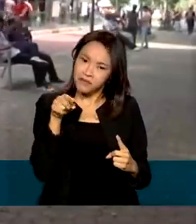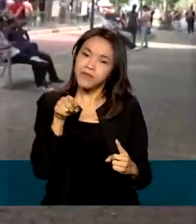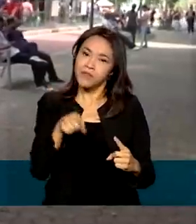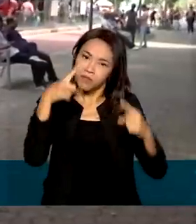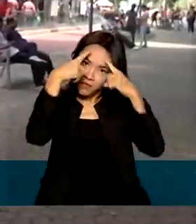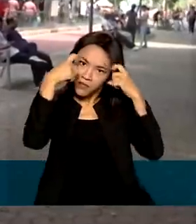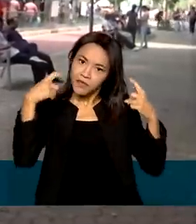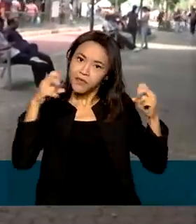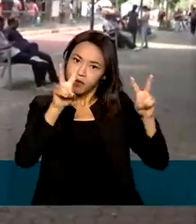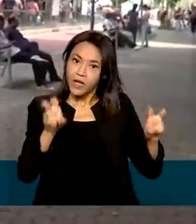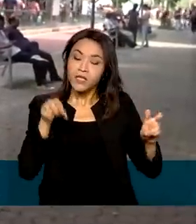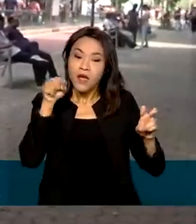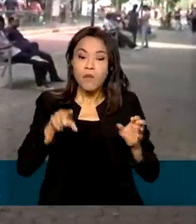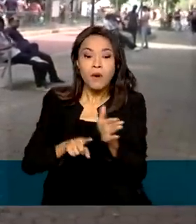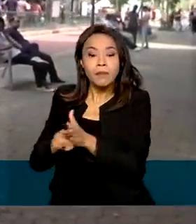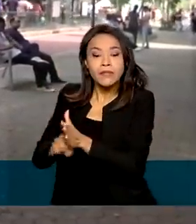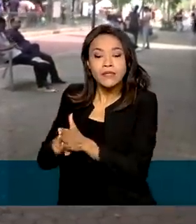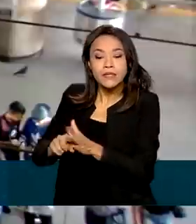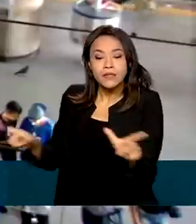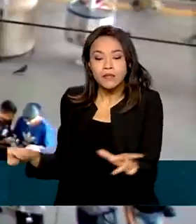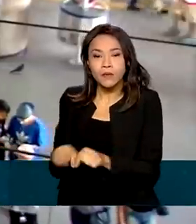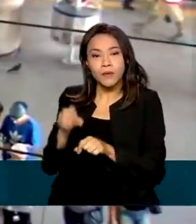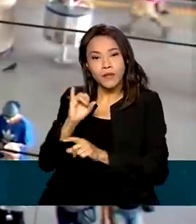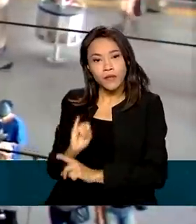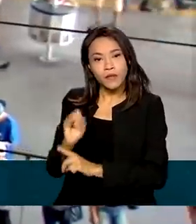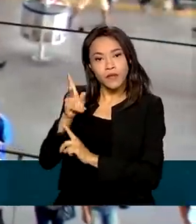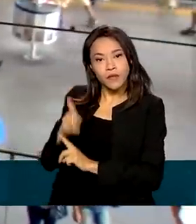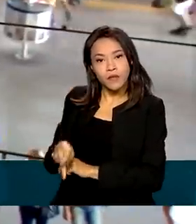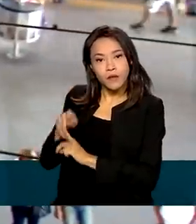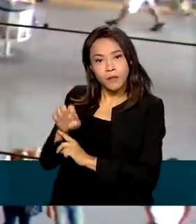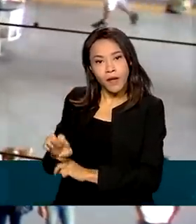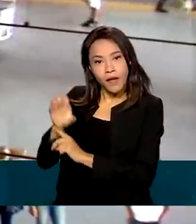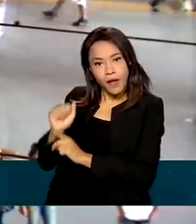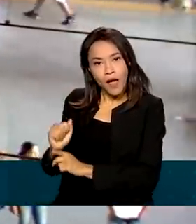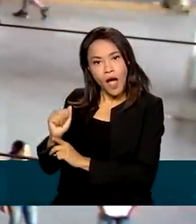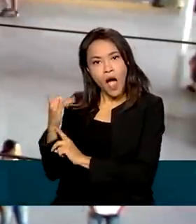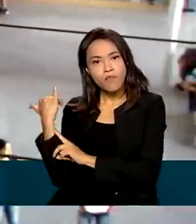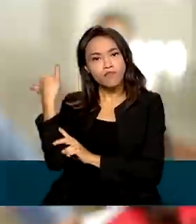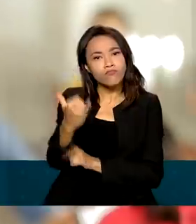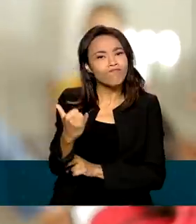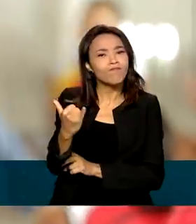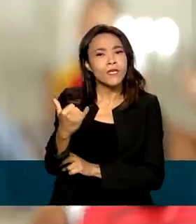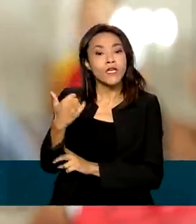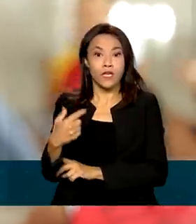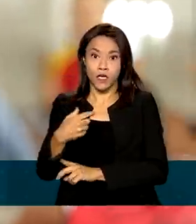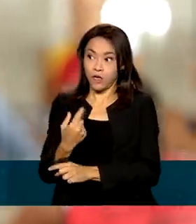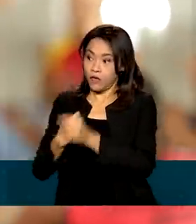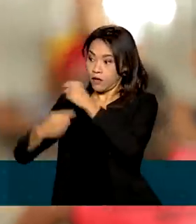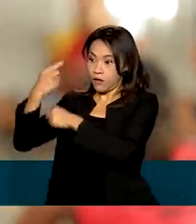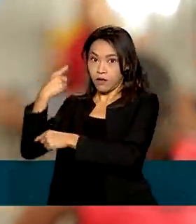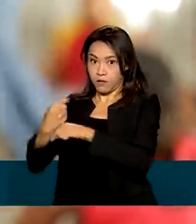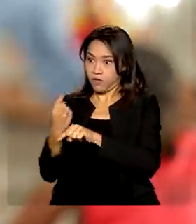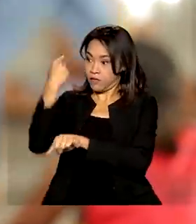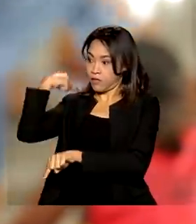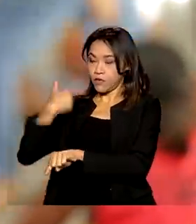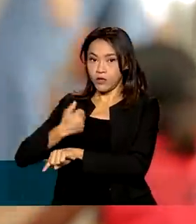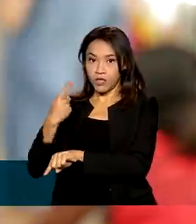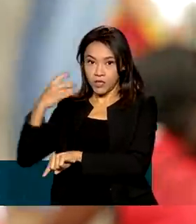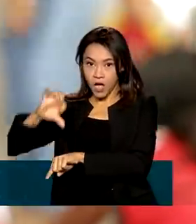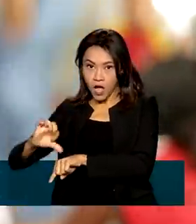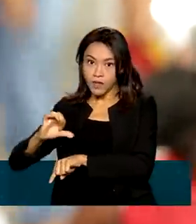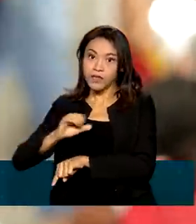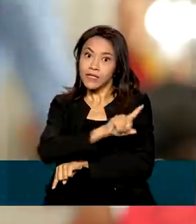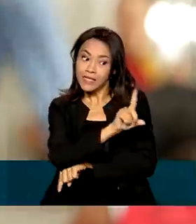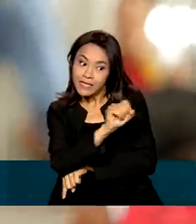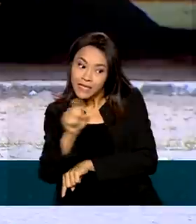IPEA, o Instituto de Pesquisa Econômica Aplicada, apontaram que em 2019, a cada 100 adolescentes de 15 a